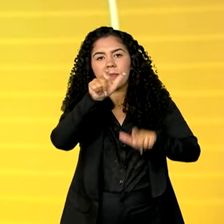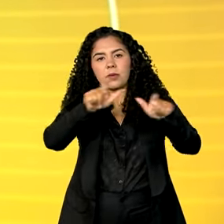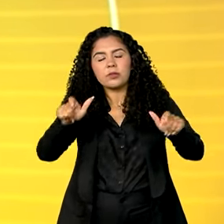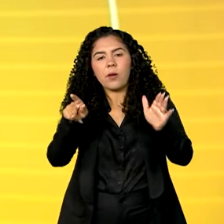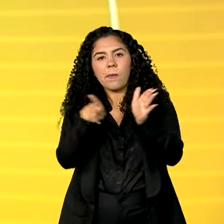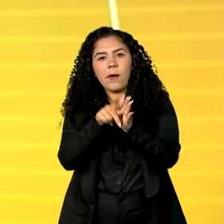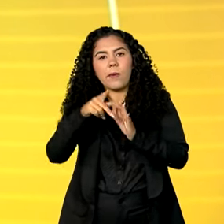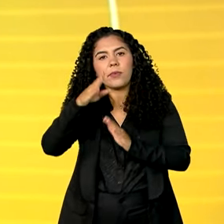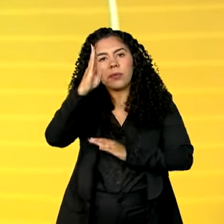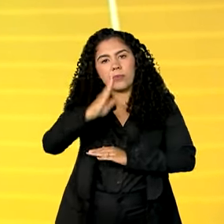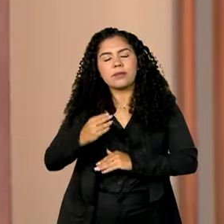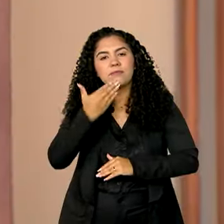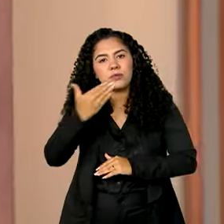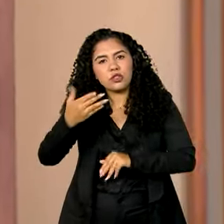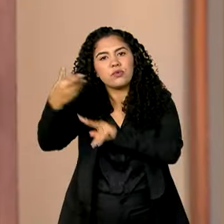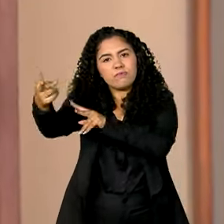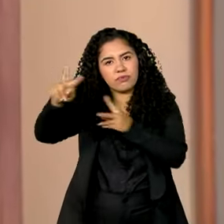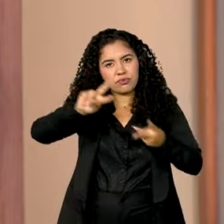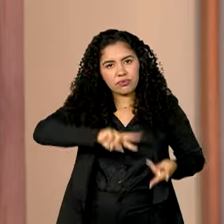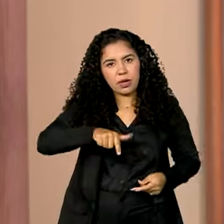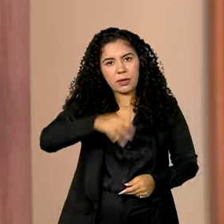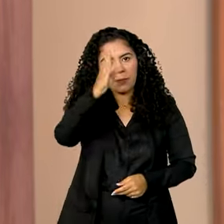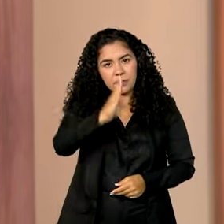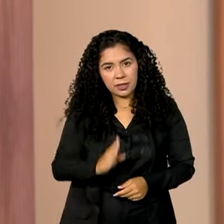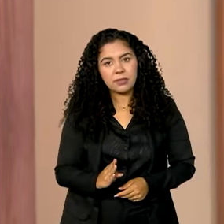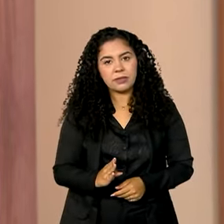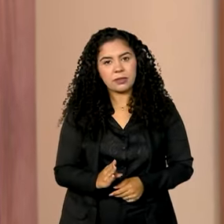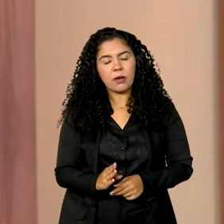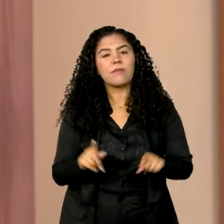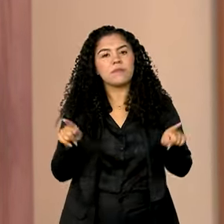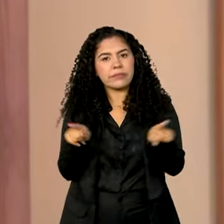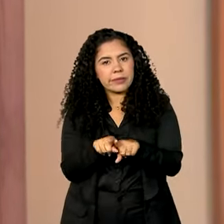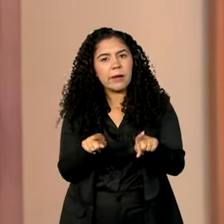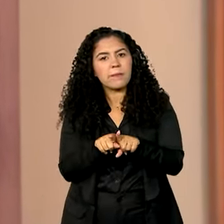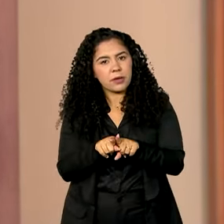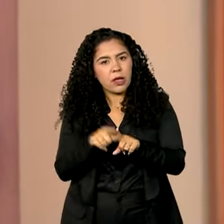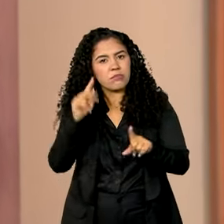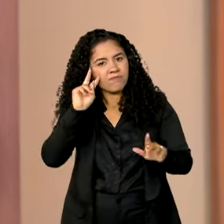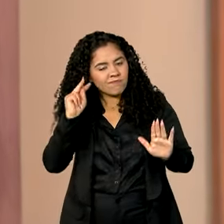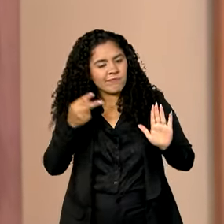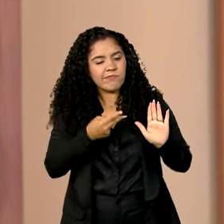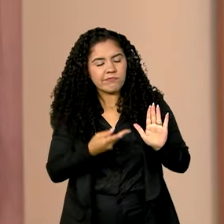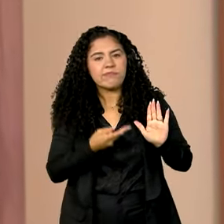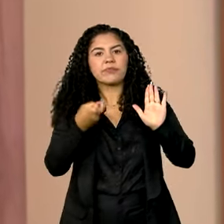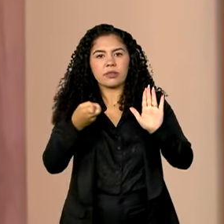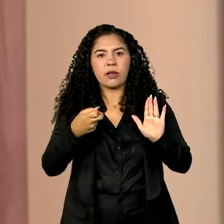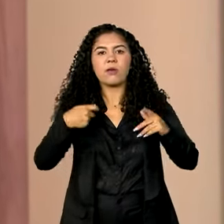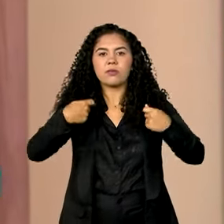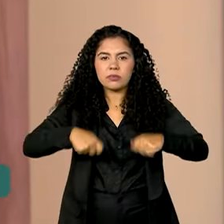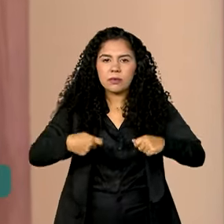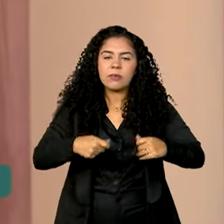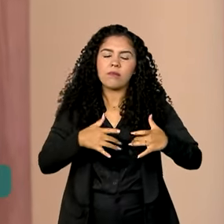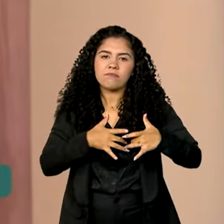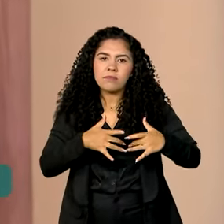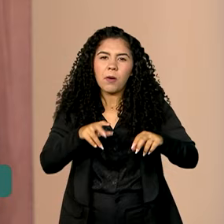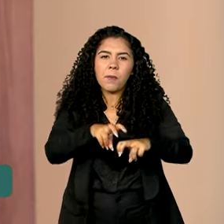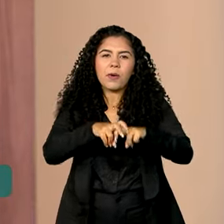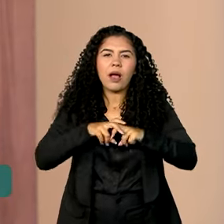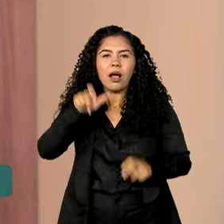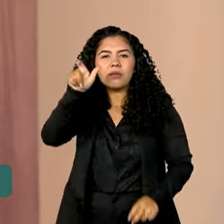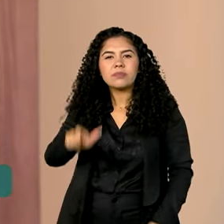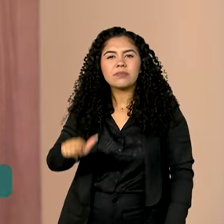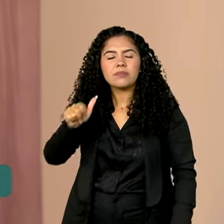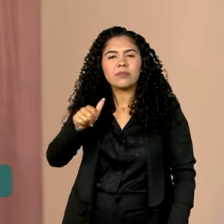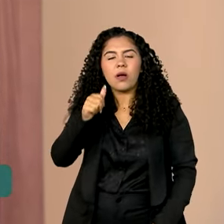governo brasileiro. E o governo brasileiro tomou conhecimento com grande pesar e consternação da morte de uma